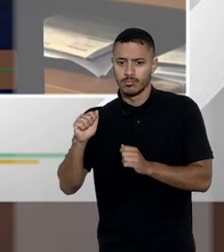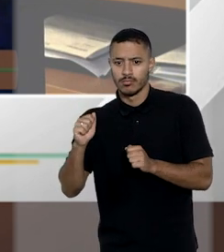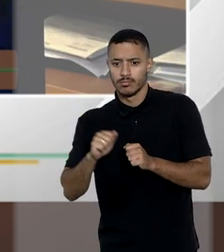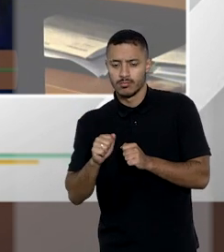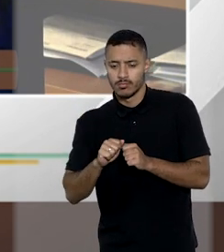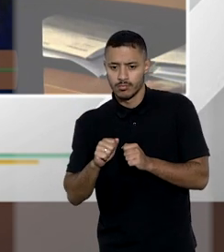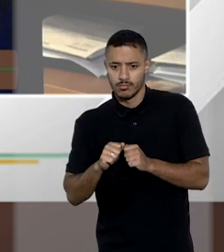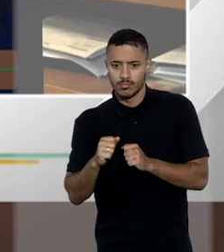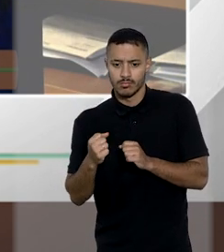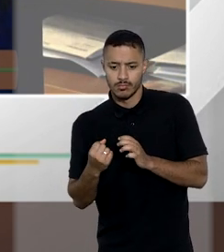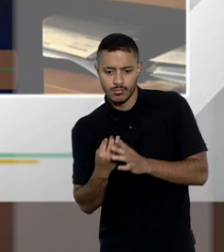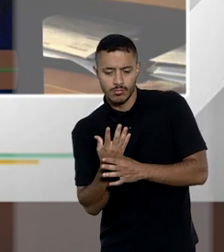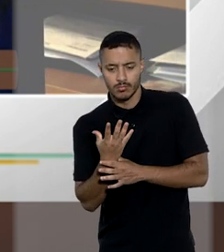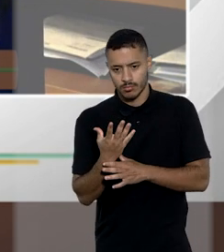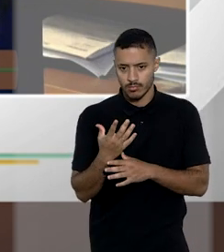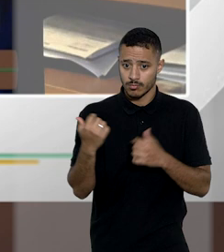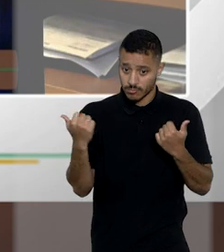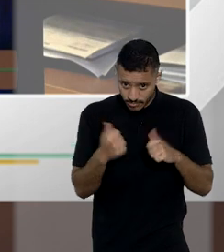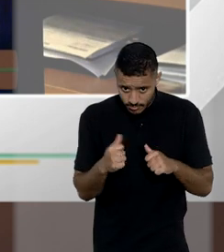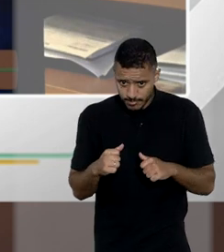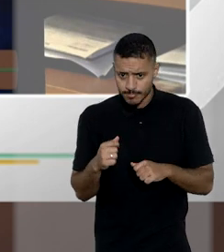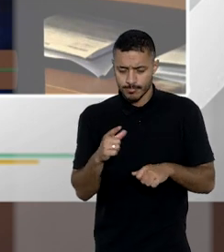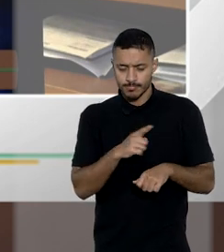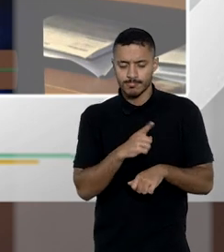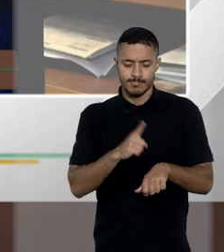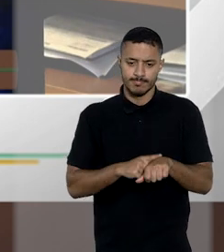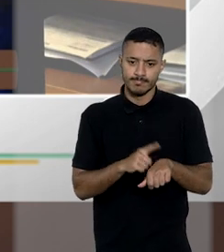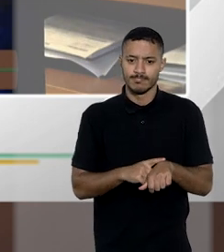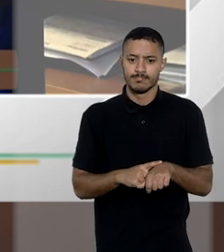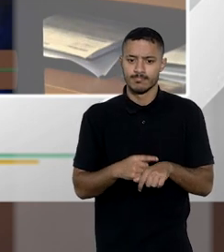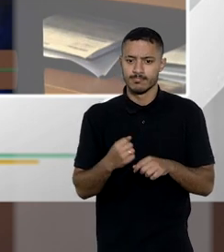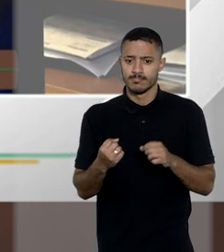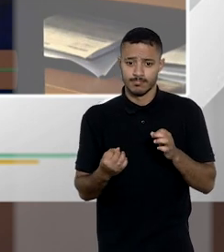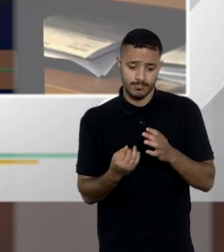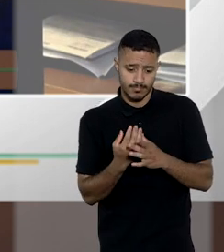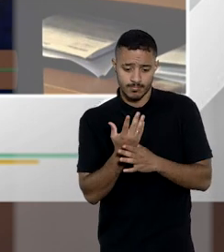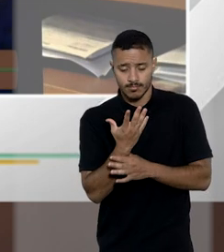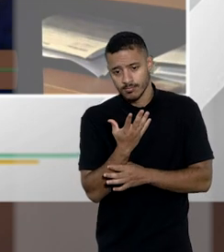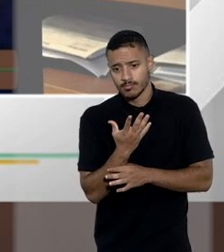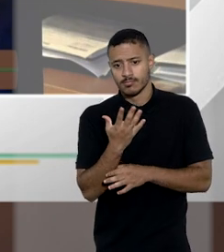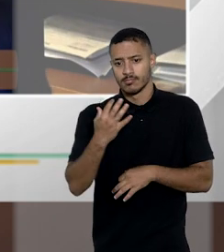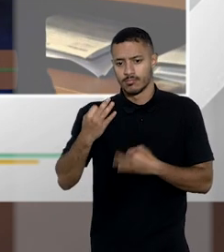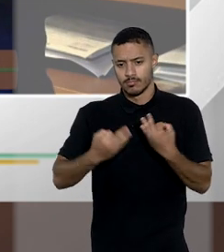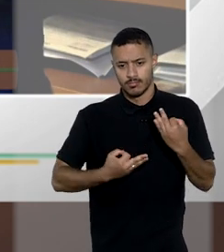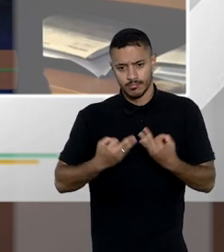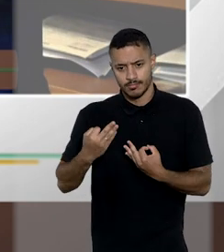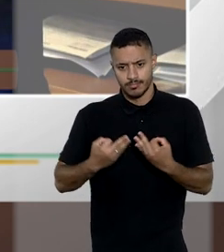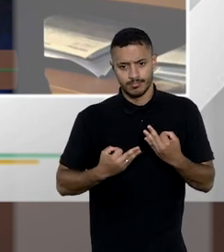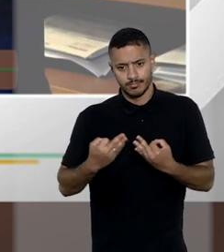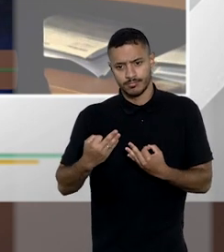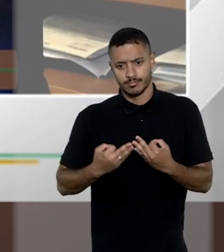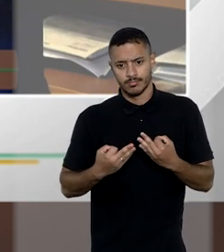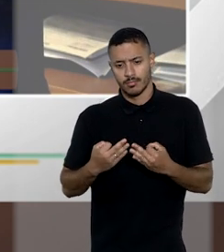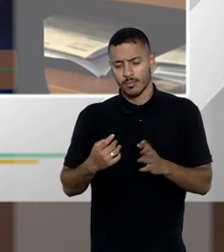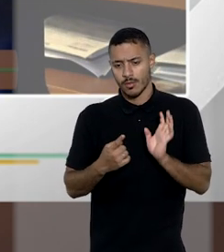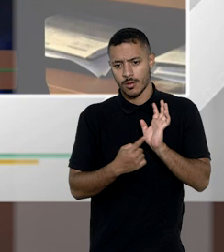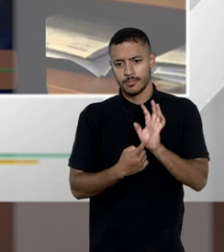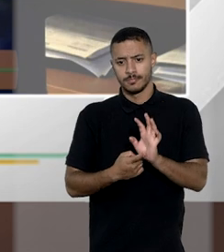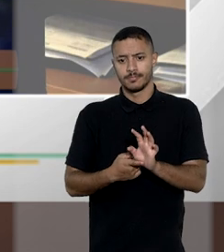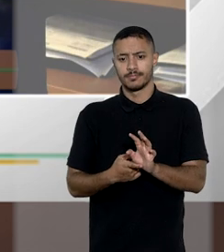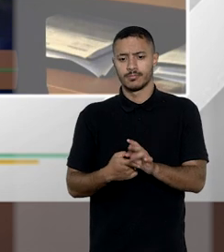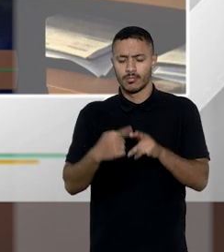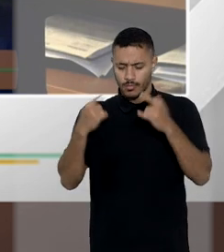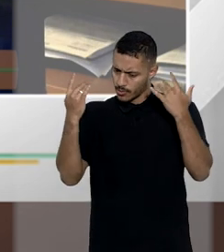inventário extrajudicial isso precisou de algum tempo para que se evoluísse na jurisprudência e na doutrina